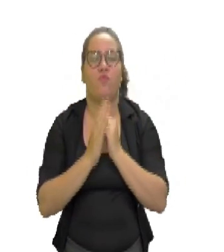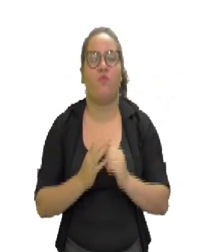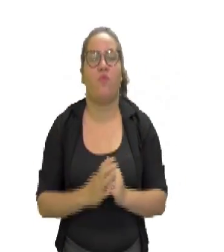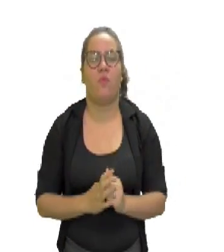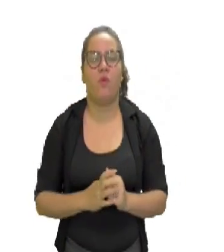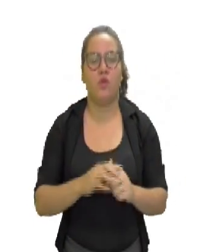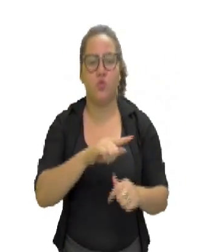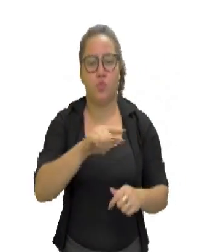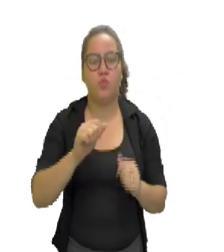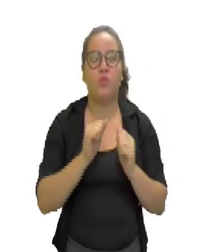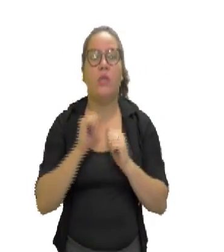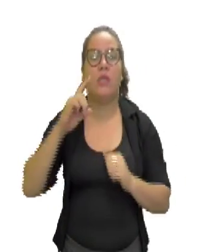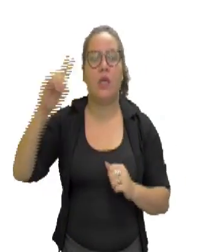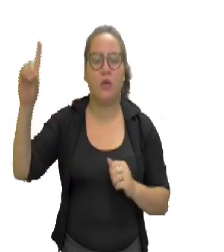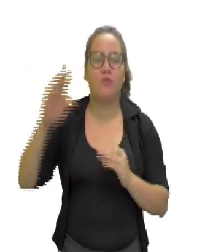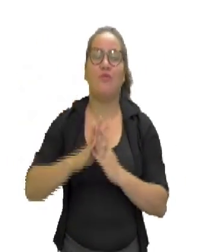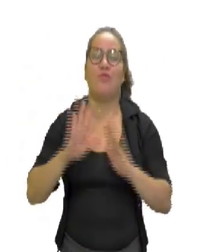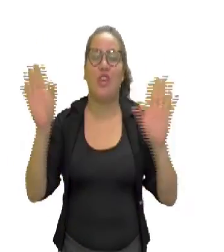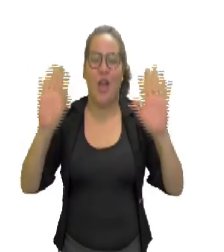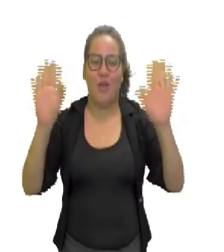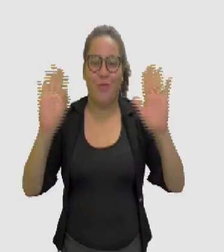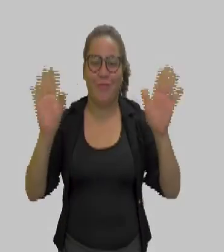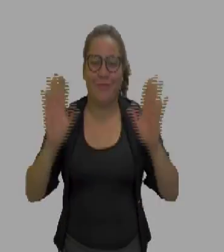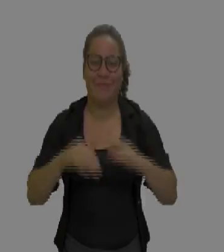com Deus. Tchau, tchau. Até a próxima.